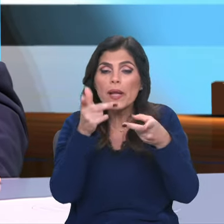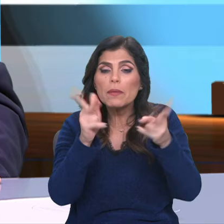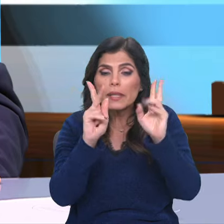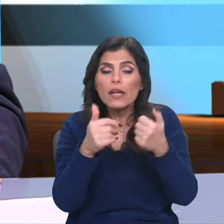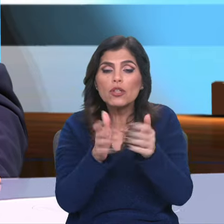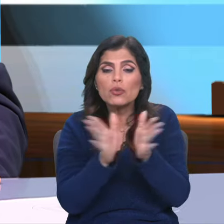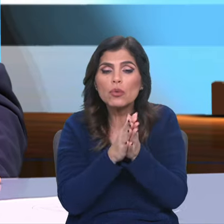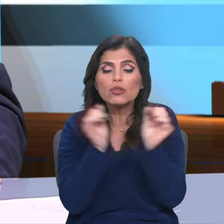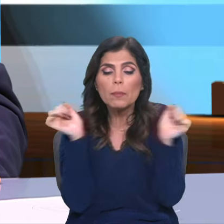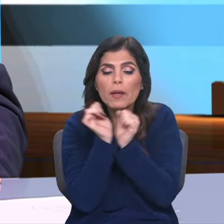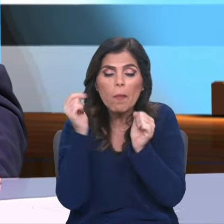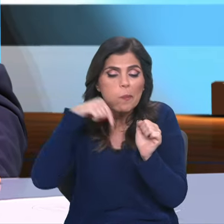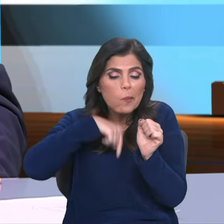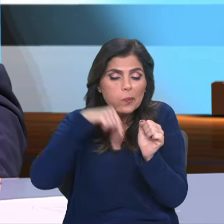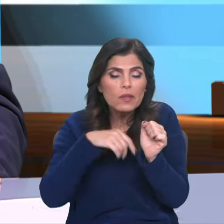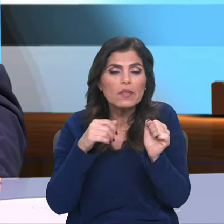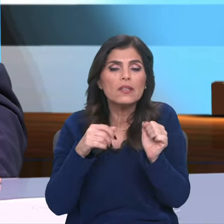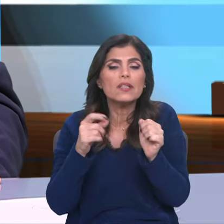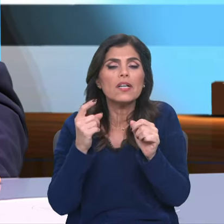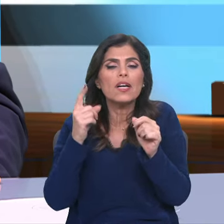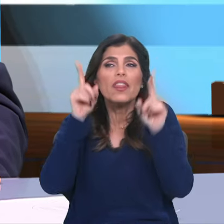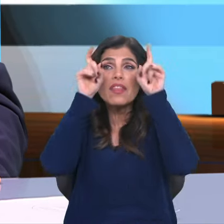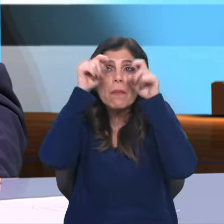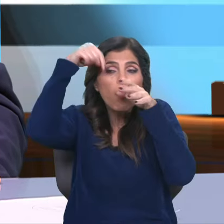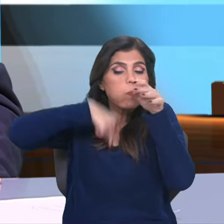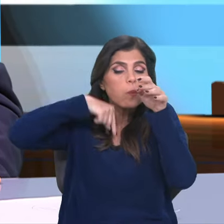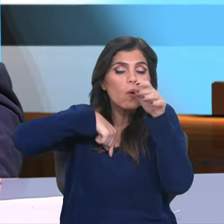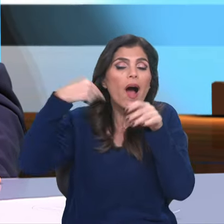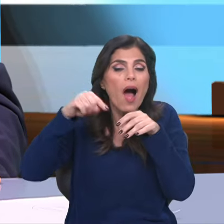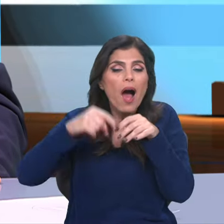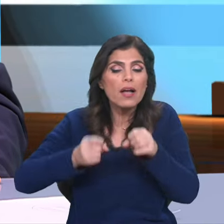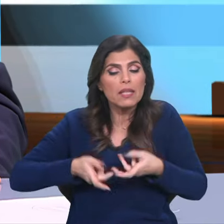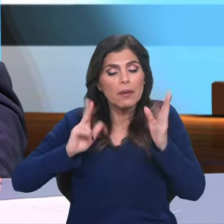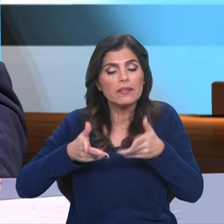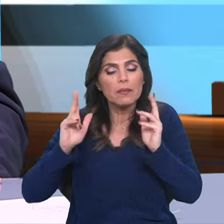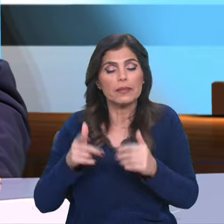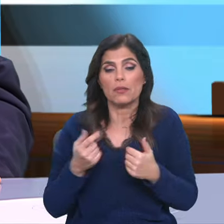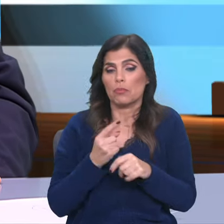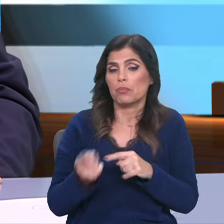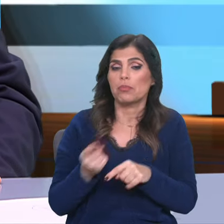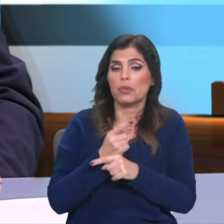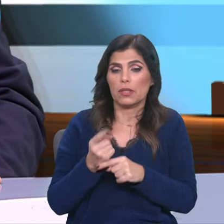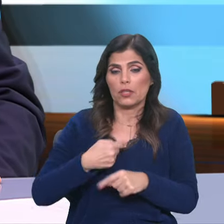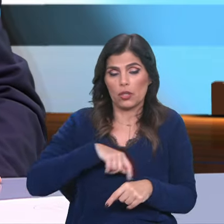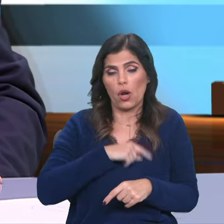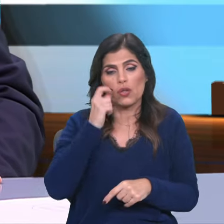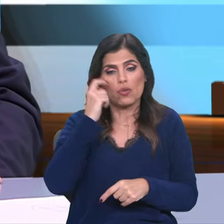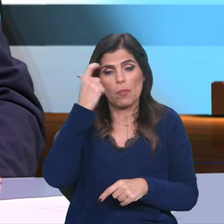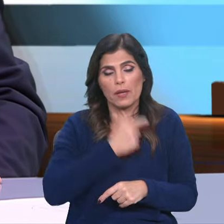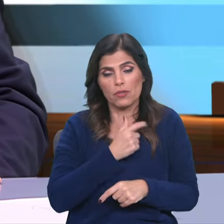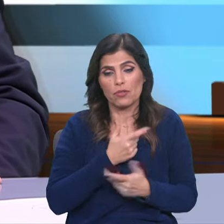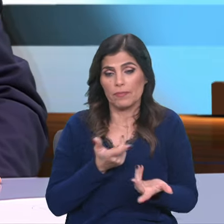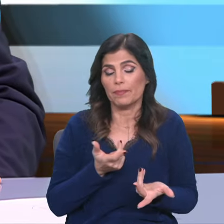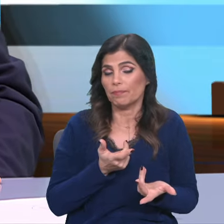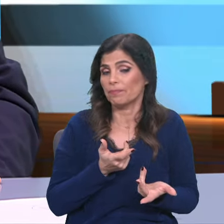todos os seus medos, de todos os seus demónios, porque no fundo nós, os seres humanos, criaturas de Deus finitas,